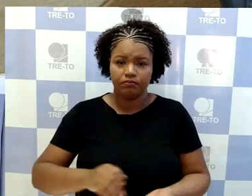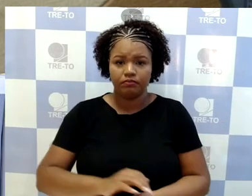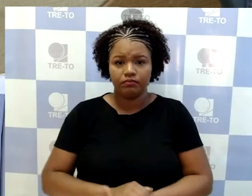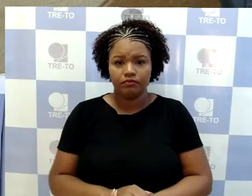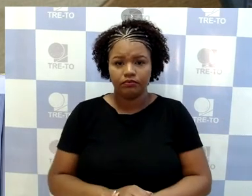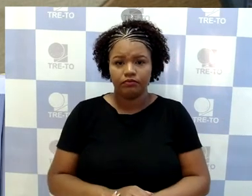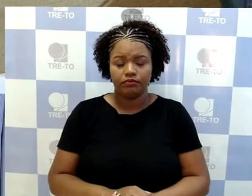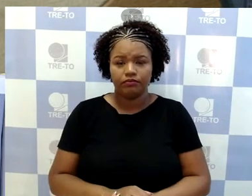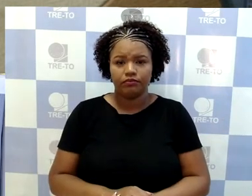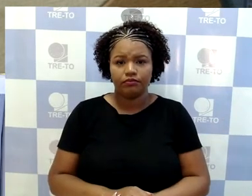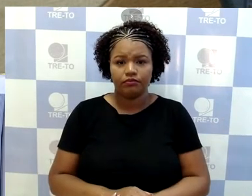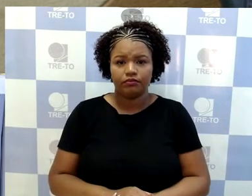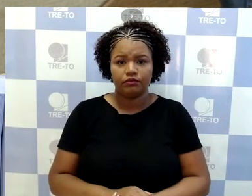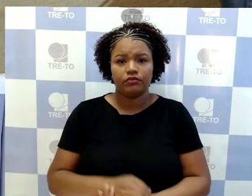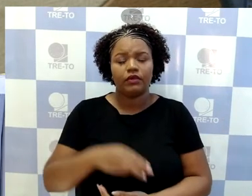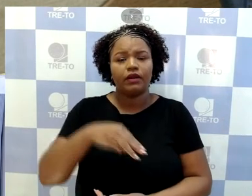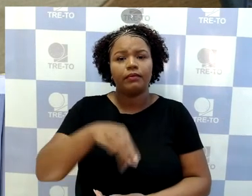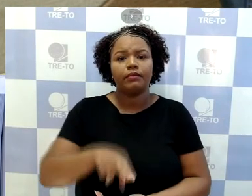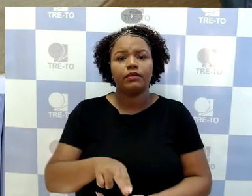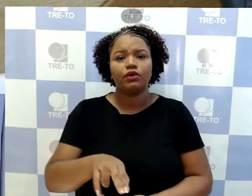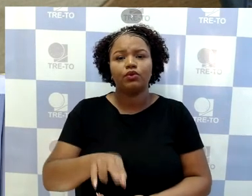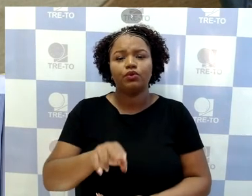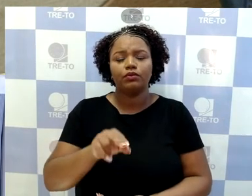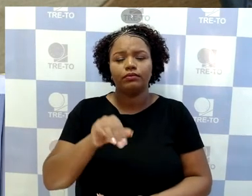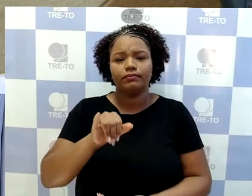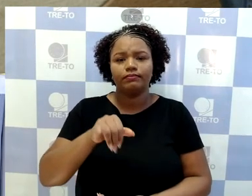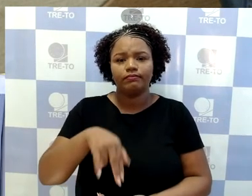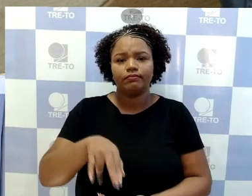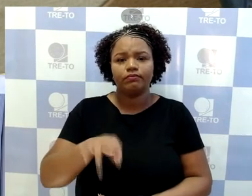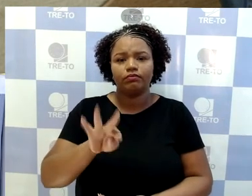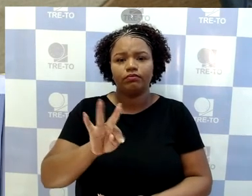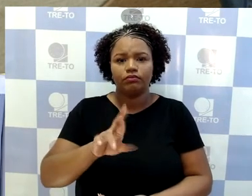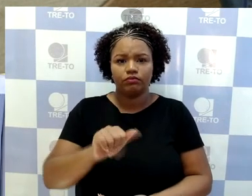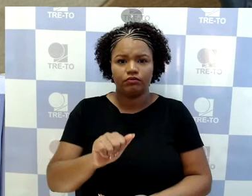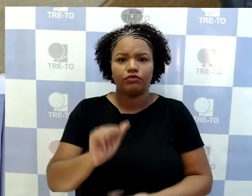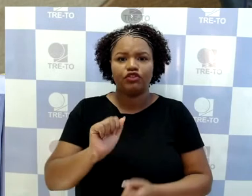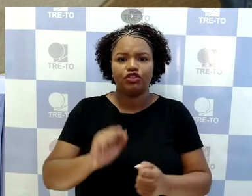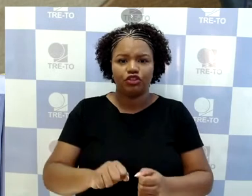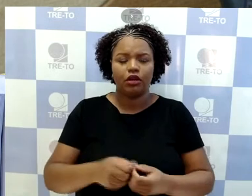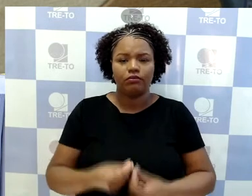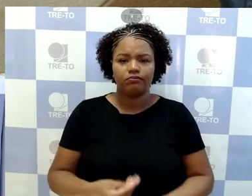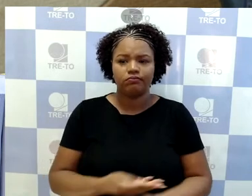essa minuta já foi distribuída aí no nosso grupo.